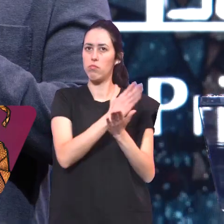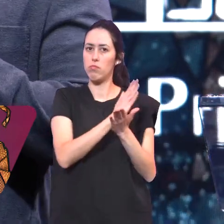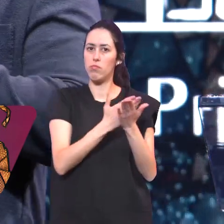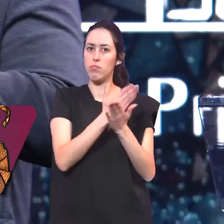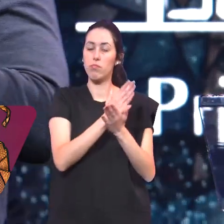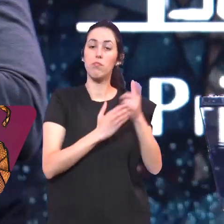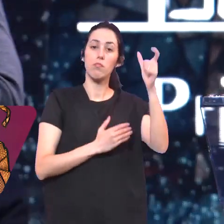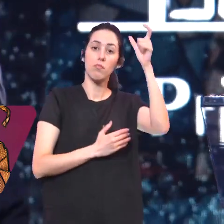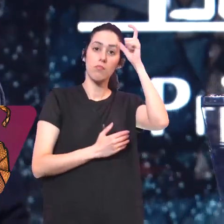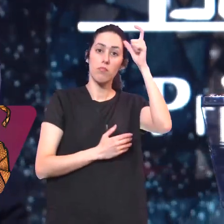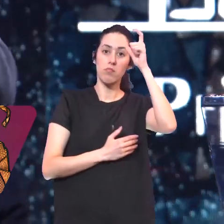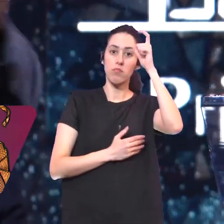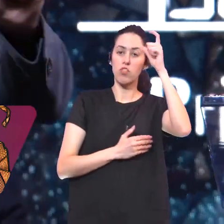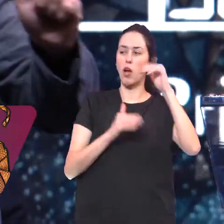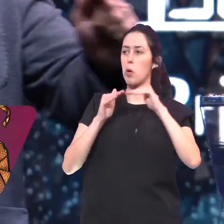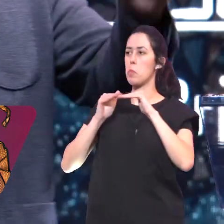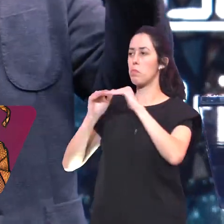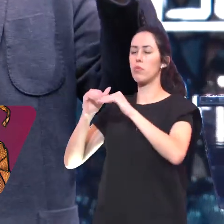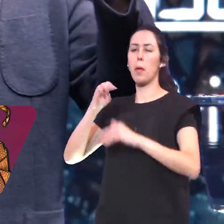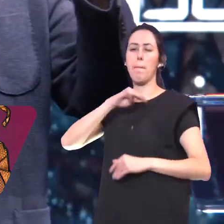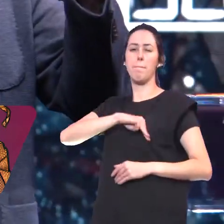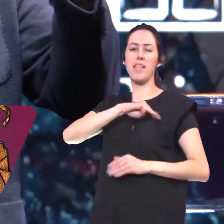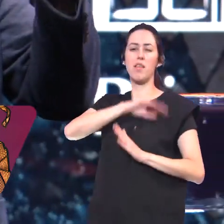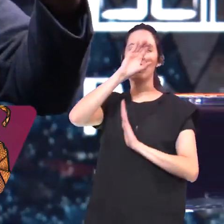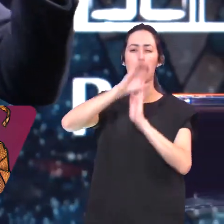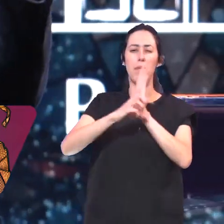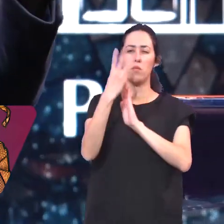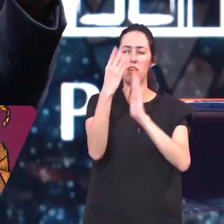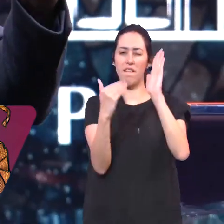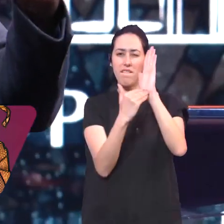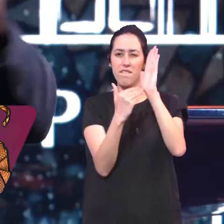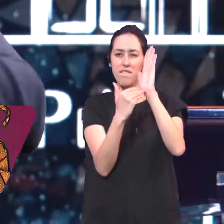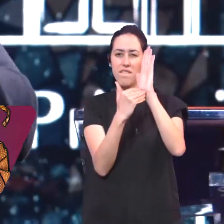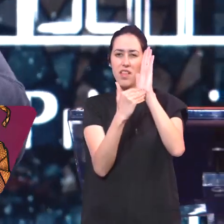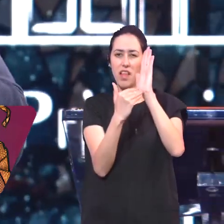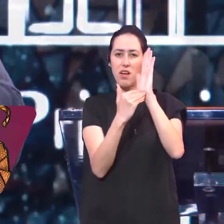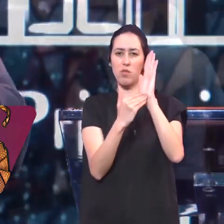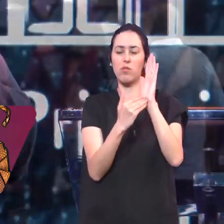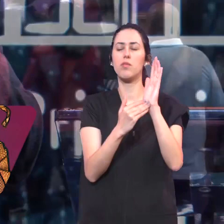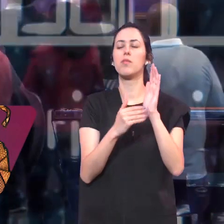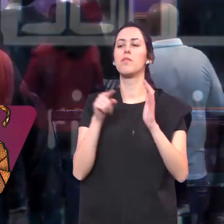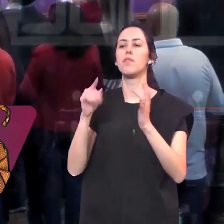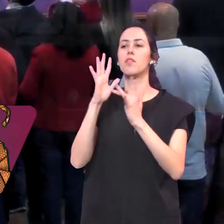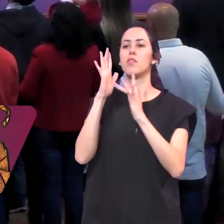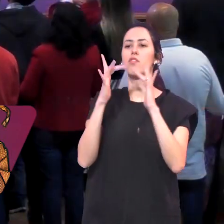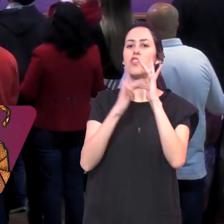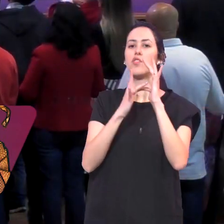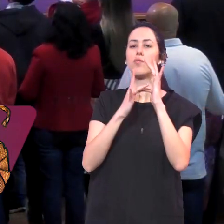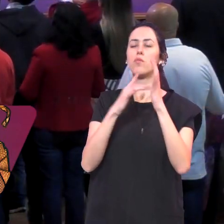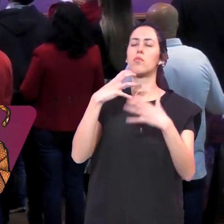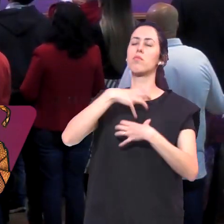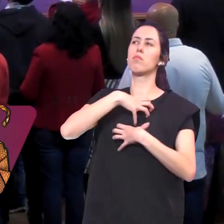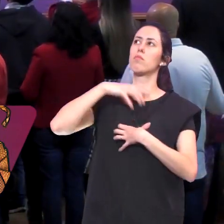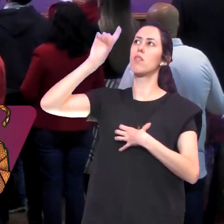Lá em Mateus capítulo 3 No último versículo Jesus ouviu do Pai Tu és o meu filho